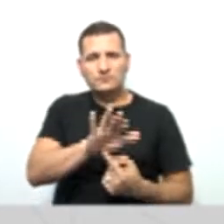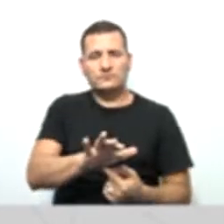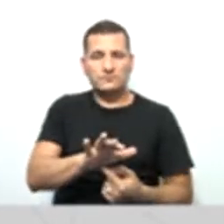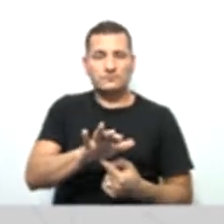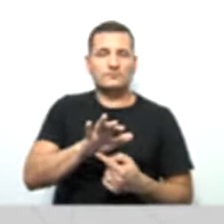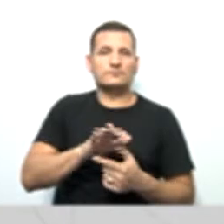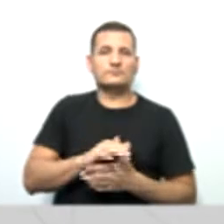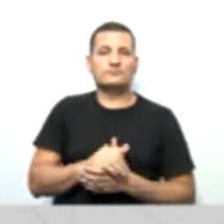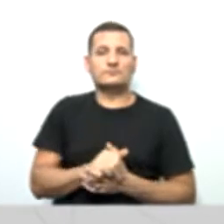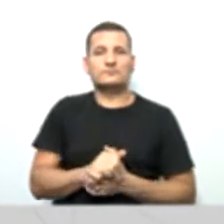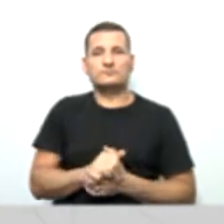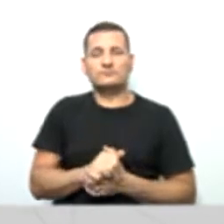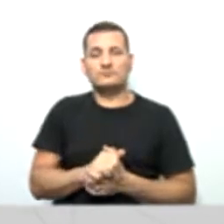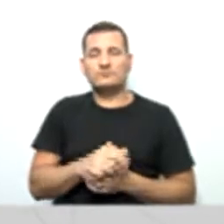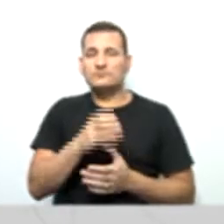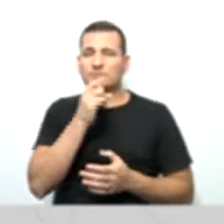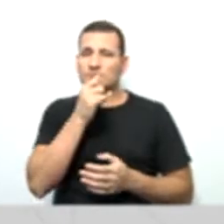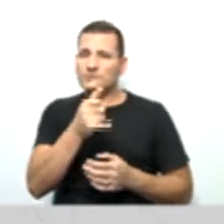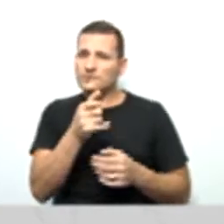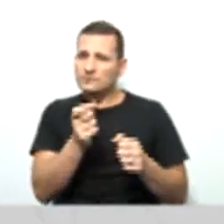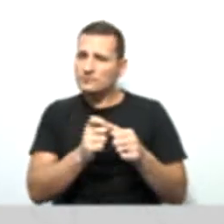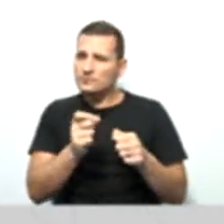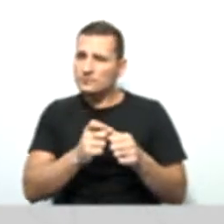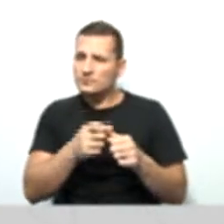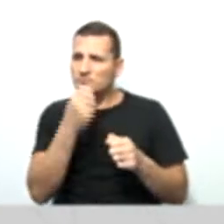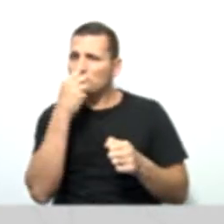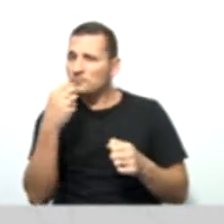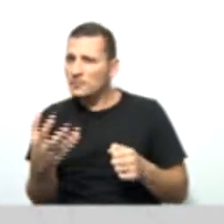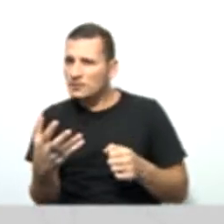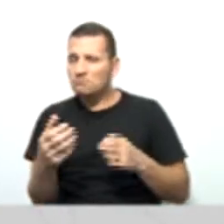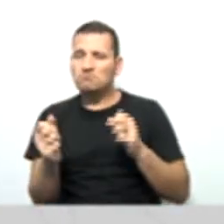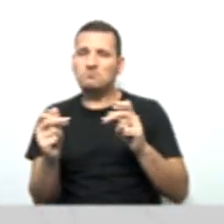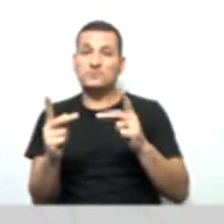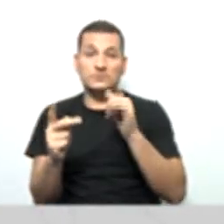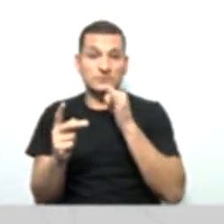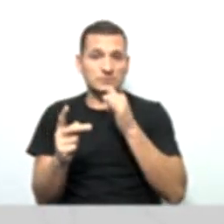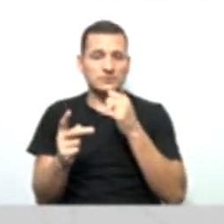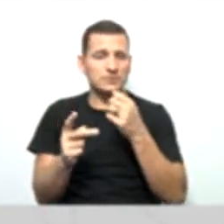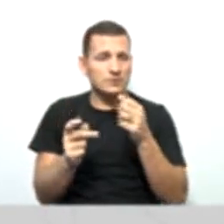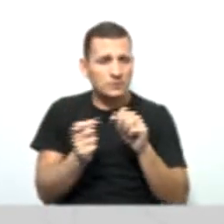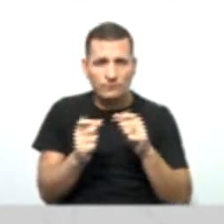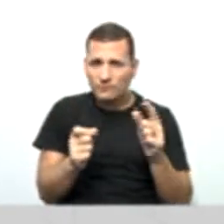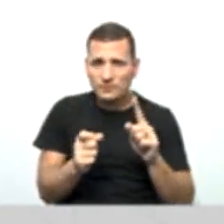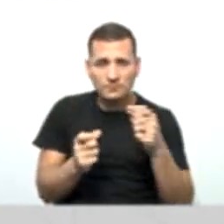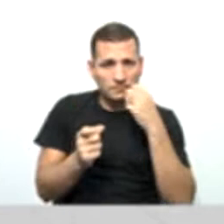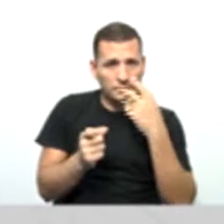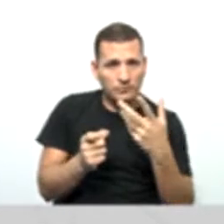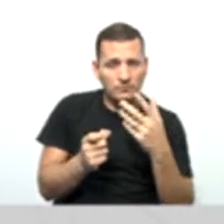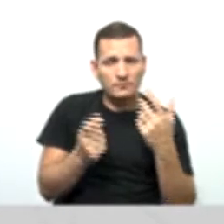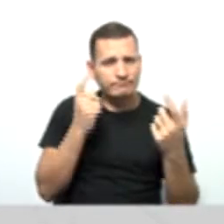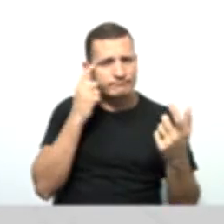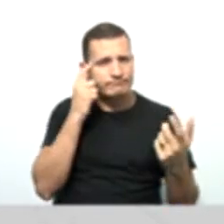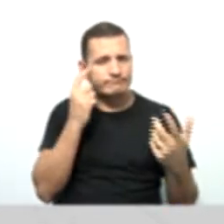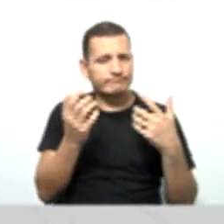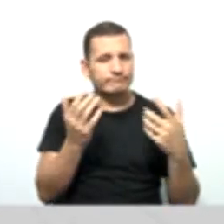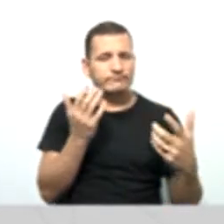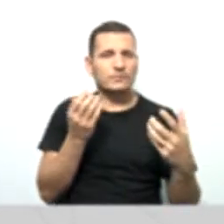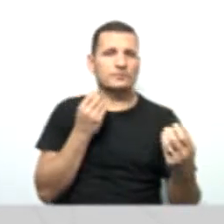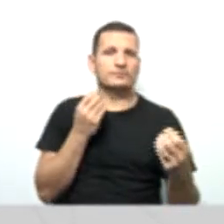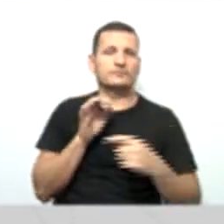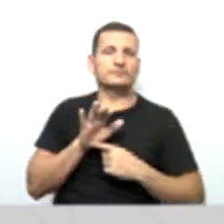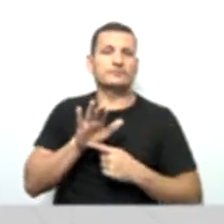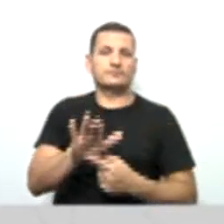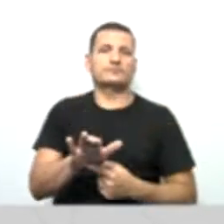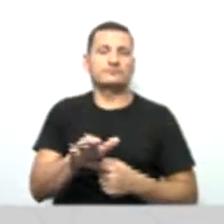muito bom e se não foi feito, como realmente vai ajudar ali, vai contornar